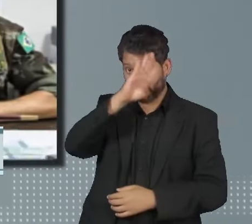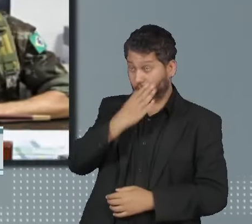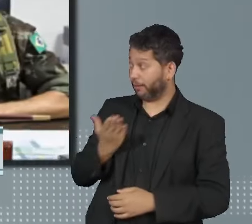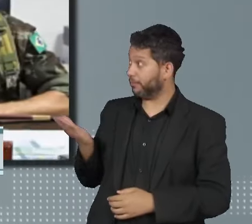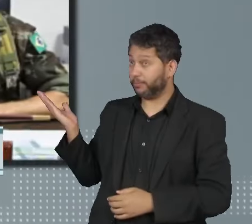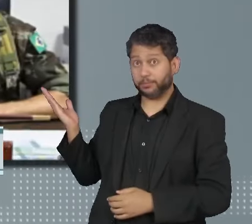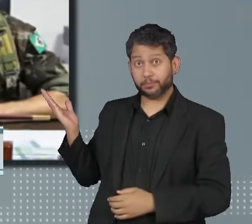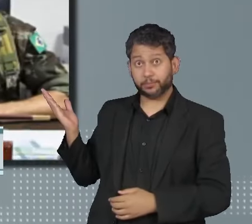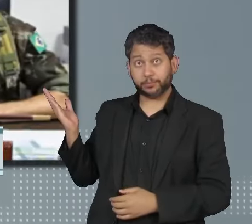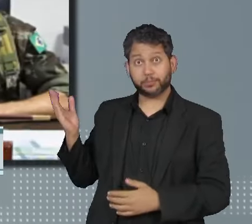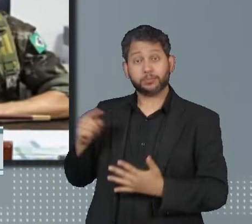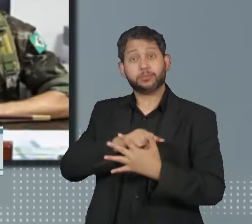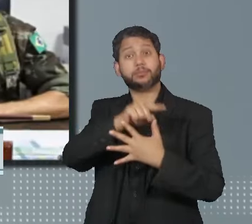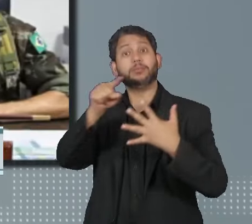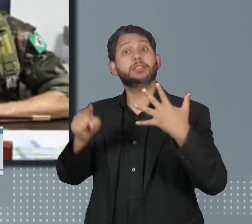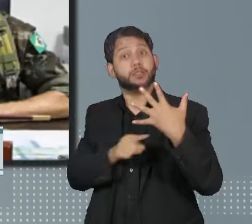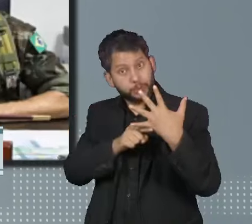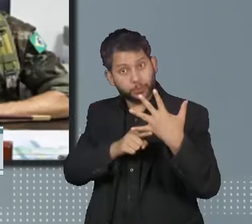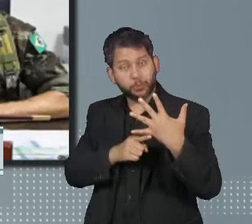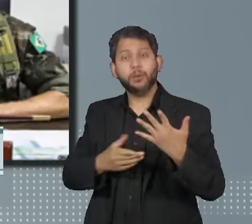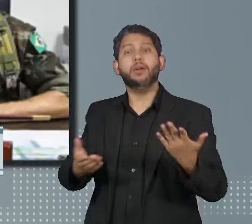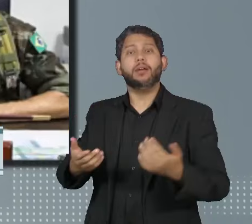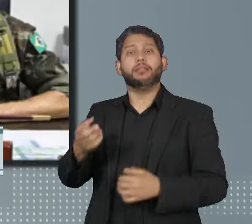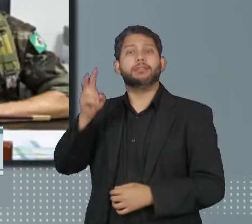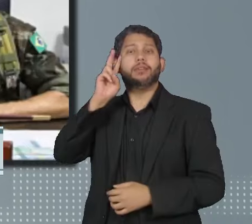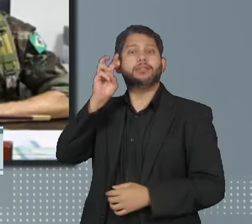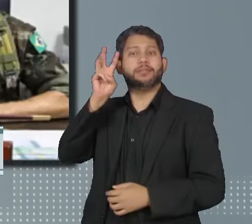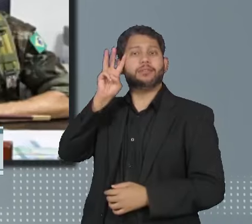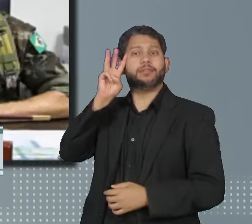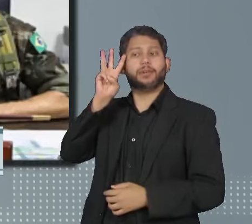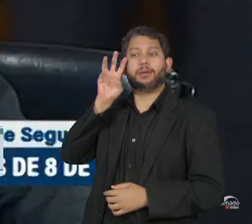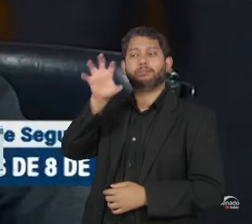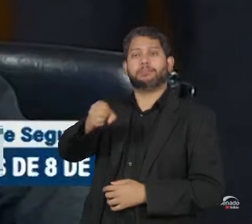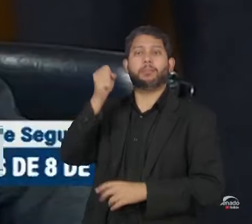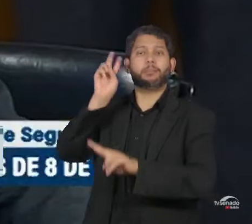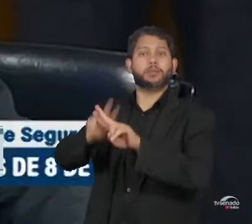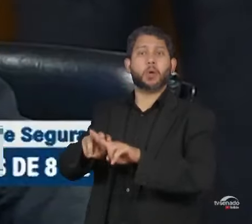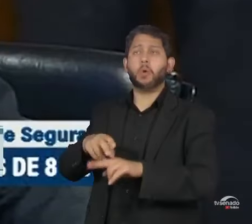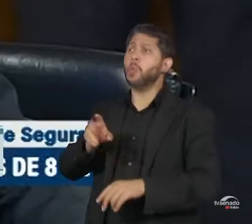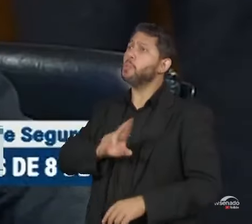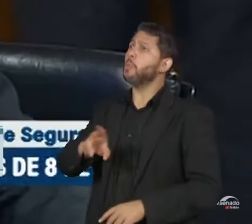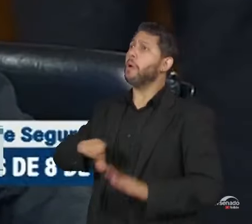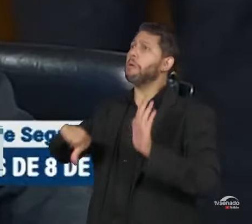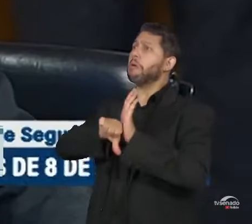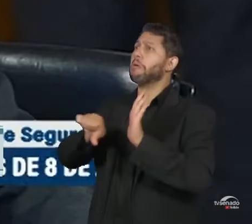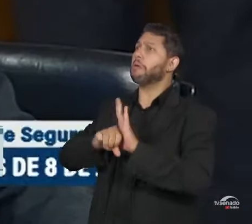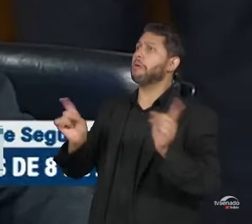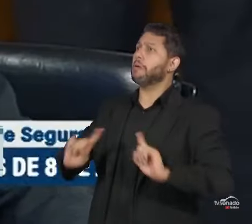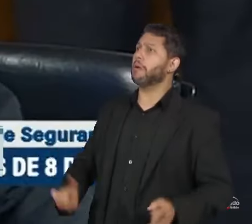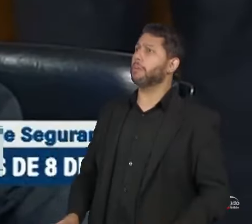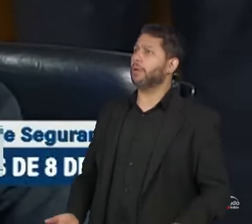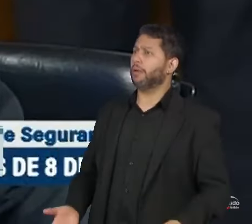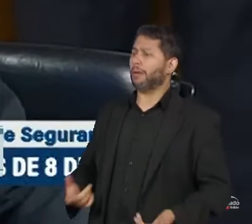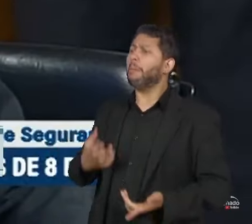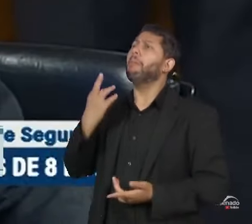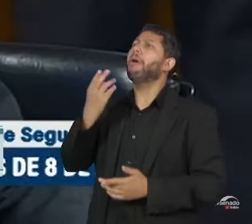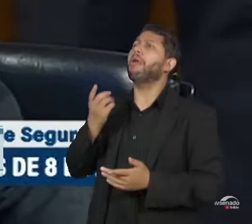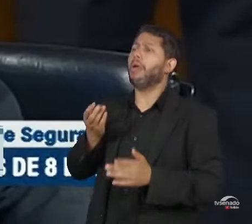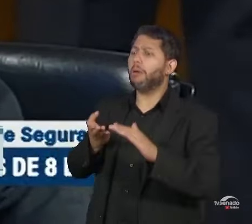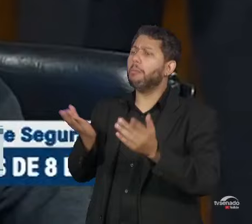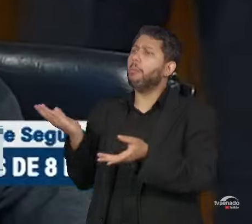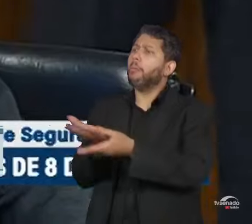agente da Polícia Federal presos durante a operação nesta terça-feira não é crime. E não era nem para ter inquérito aberto,